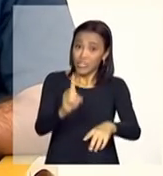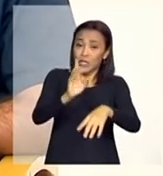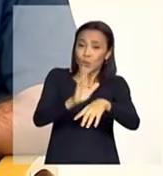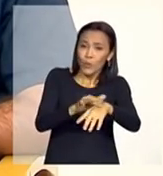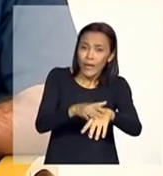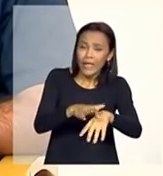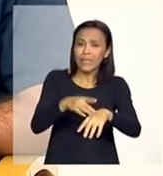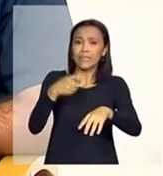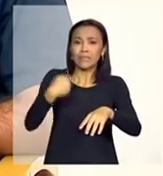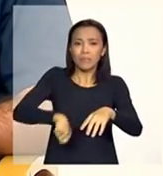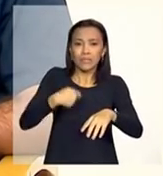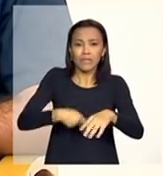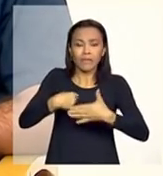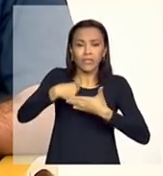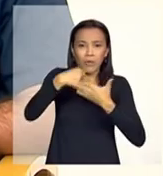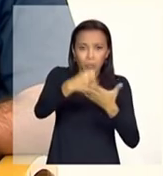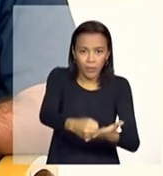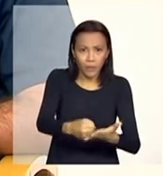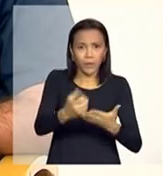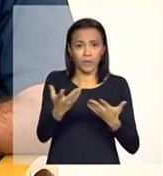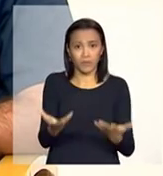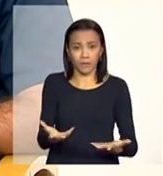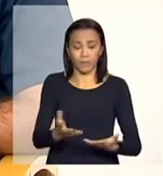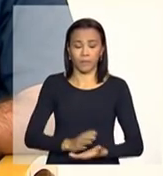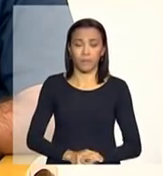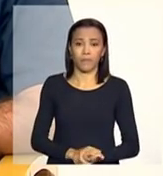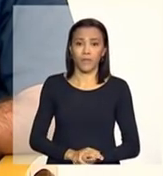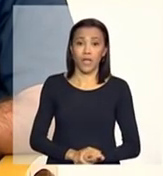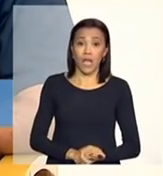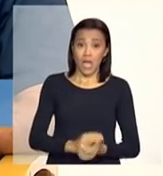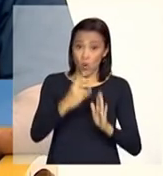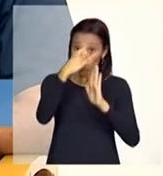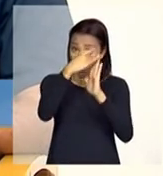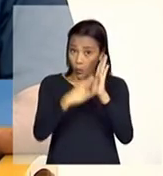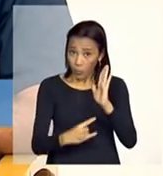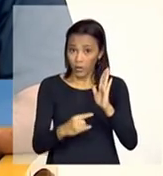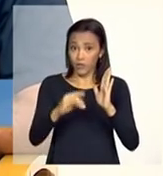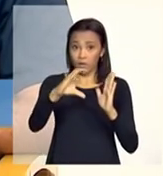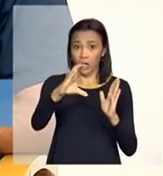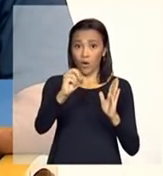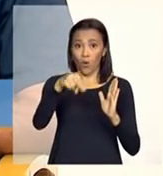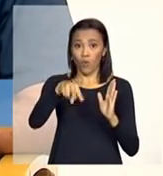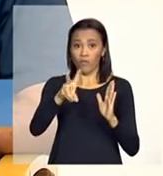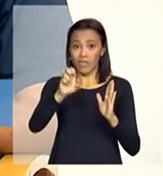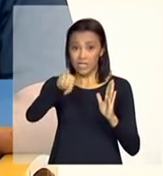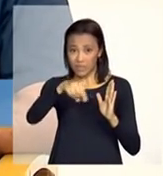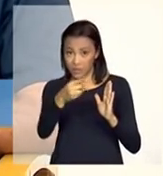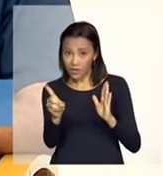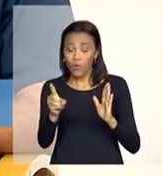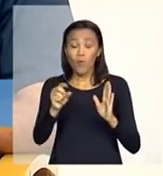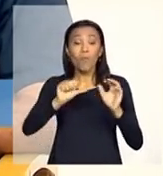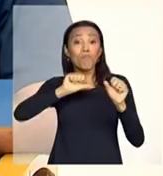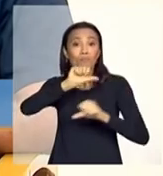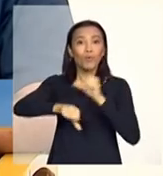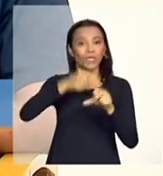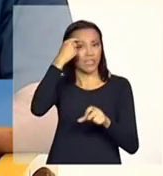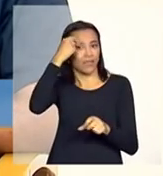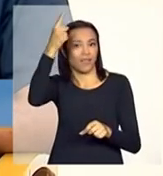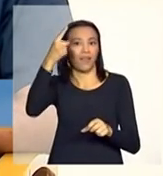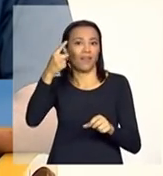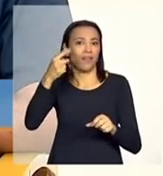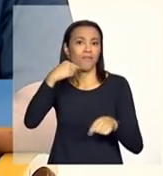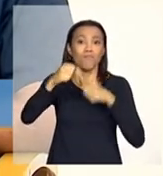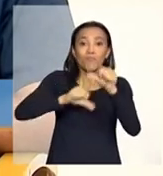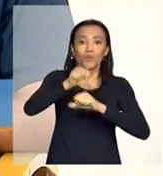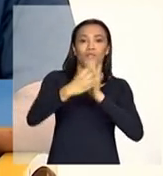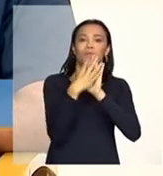necessitários dessas outras atenções. A convenção, acho que ela vem mudar um pouco dessa perspectiva, né? Vem mudar um pouco de como que a gente vai olhar para